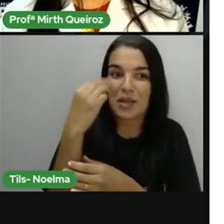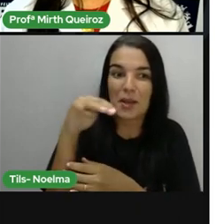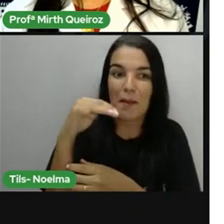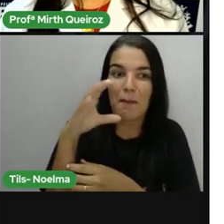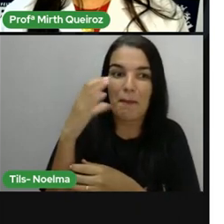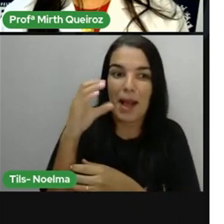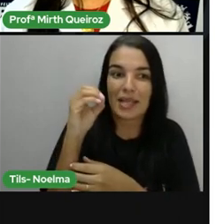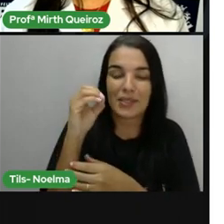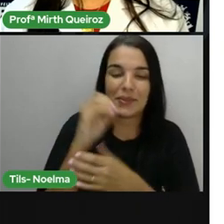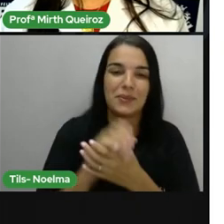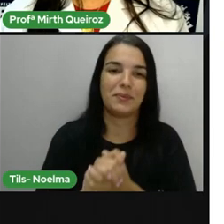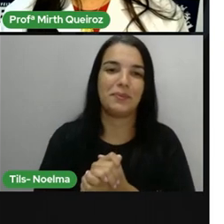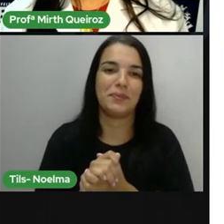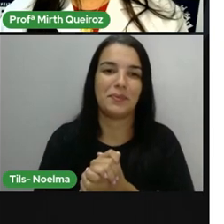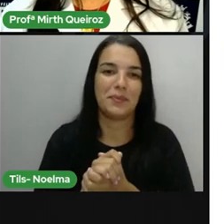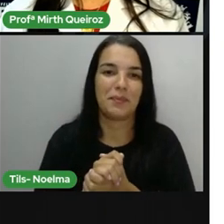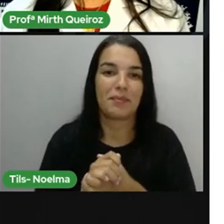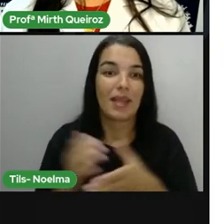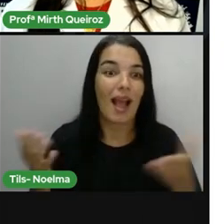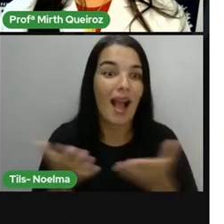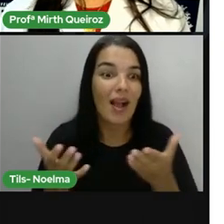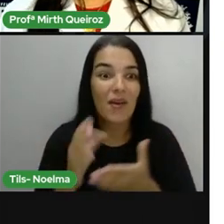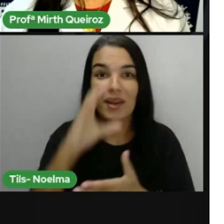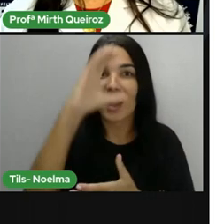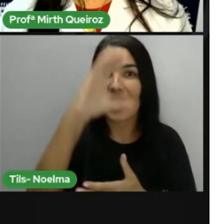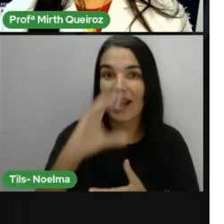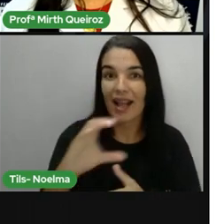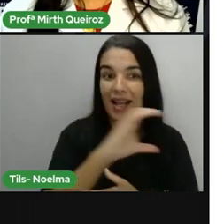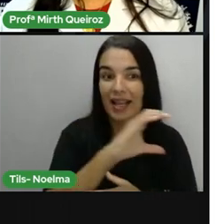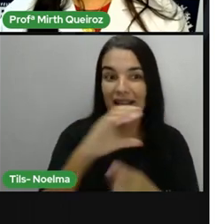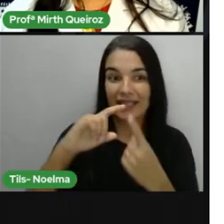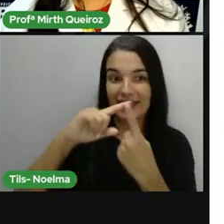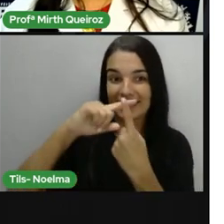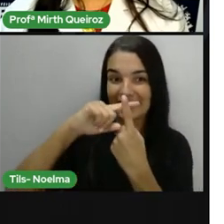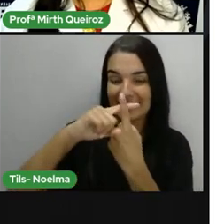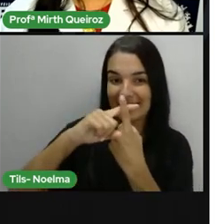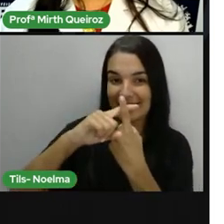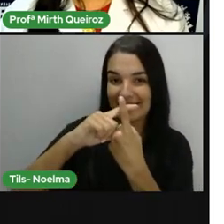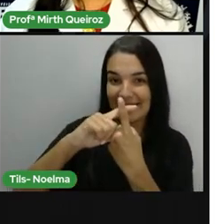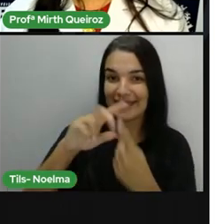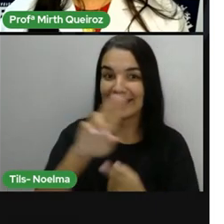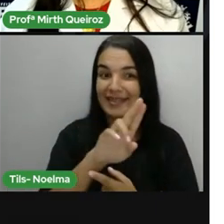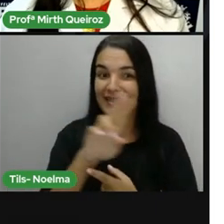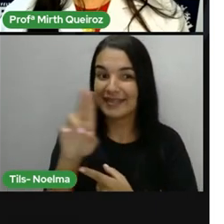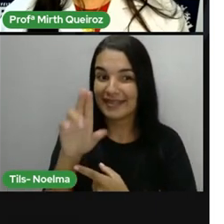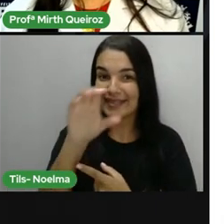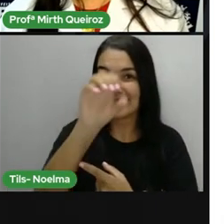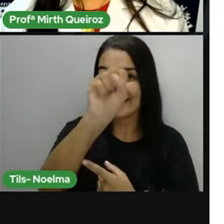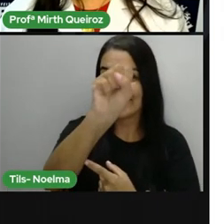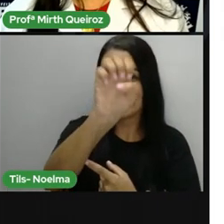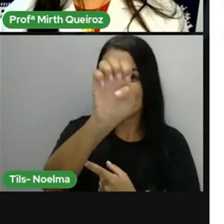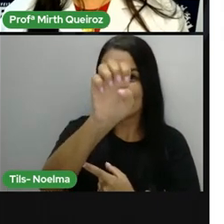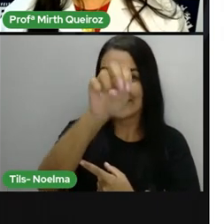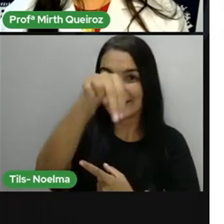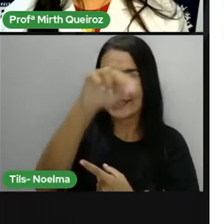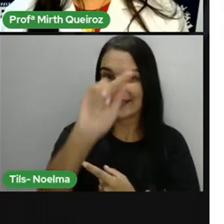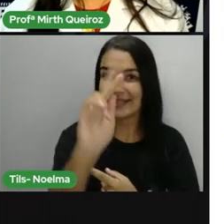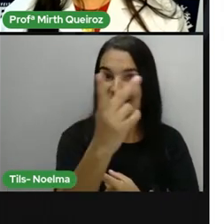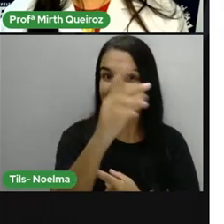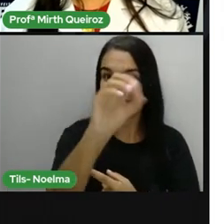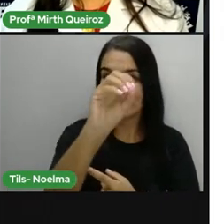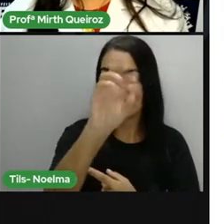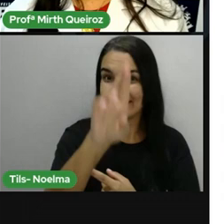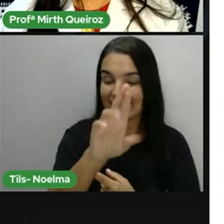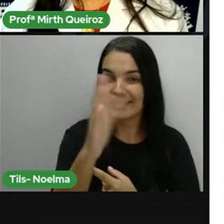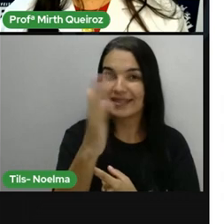Filarmônica, 25 de março. E a Igreja Senhor dos Passos, em 18 de julho